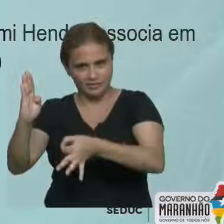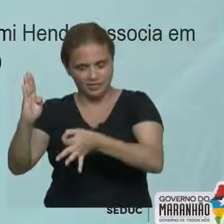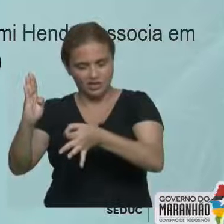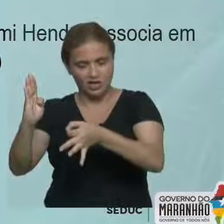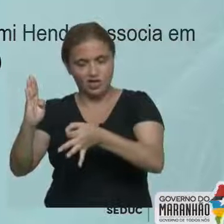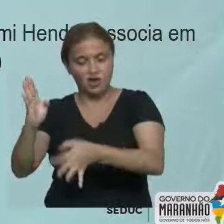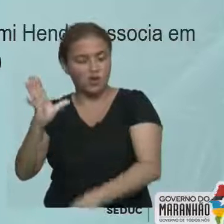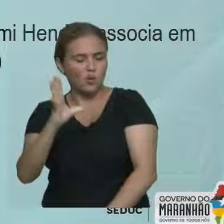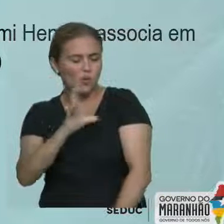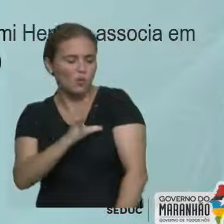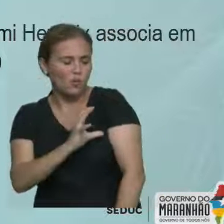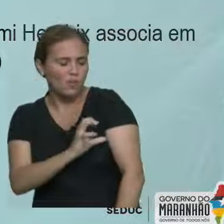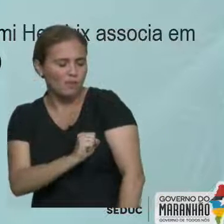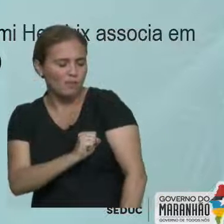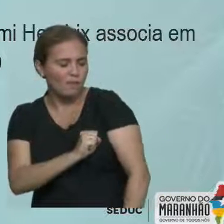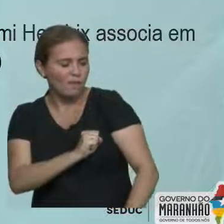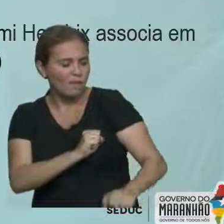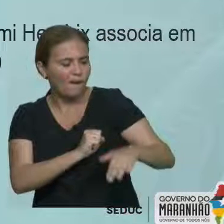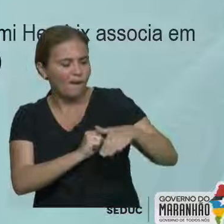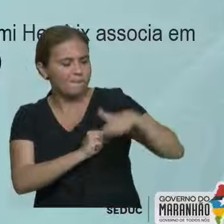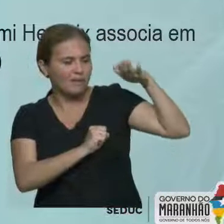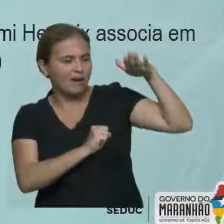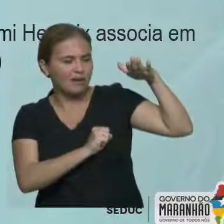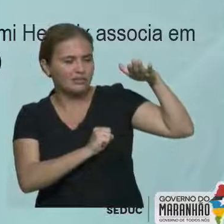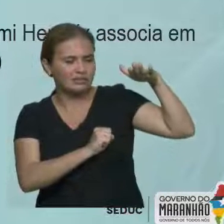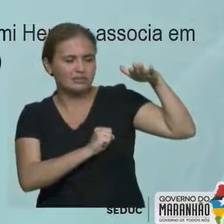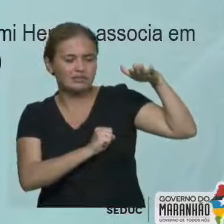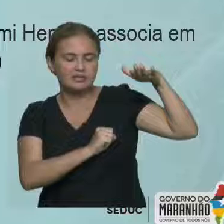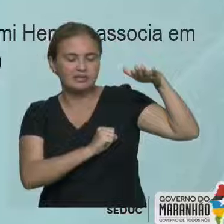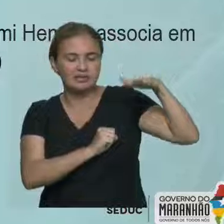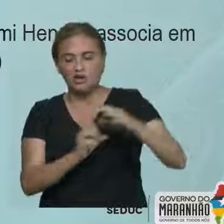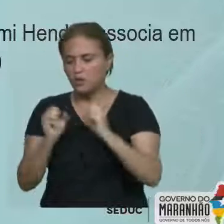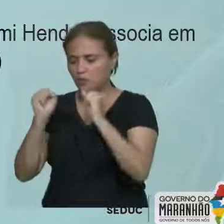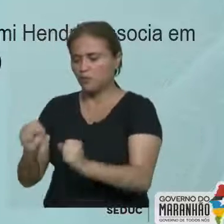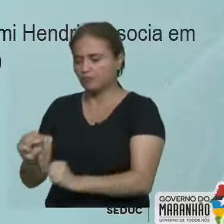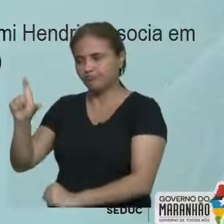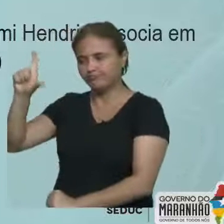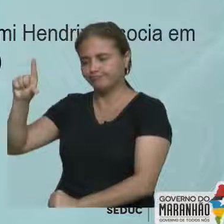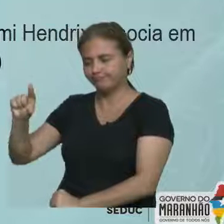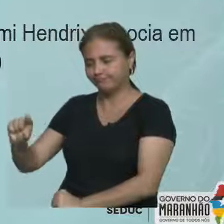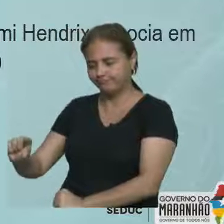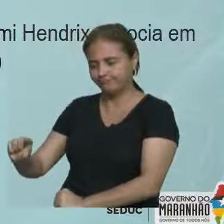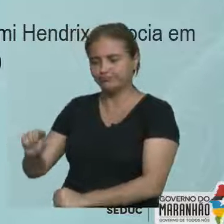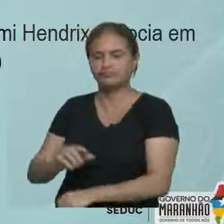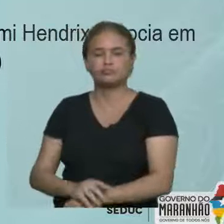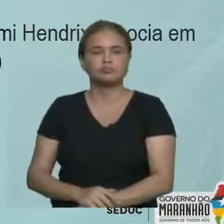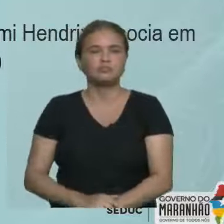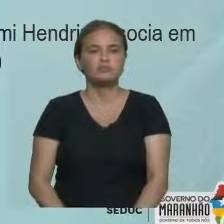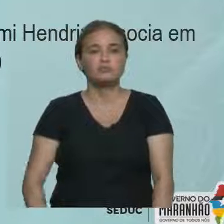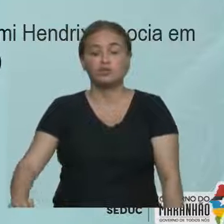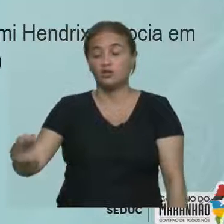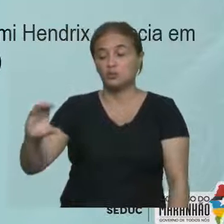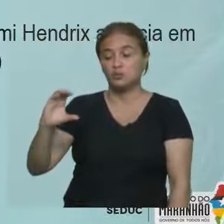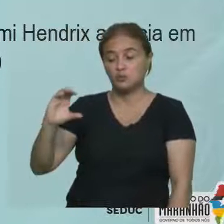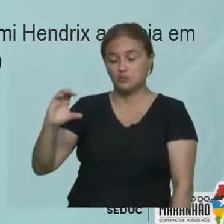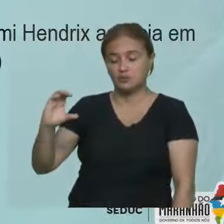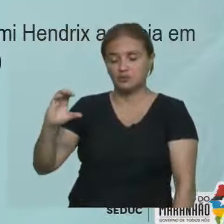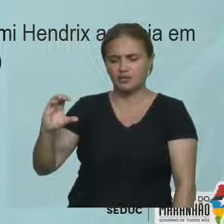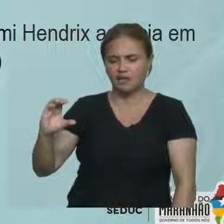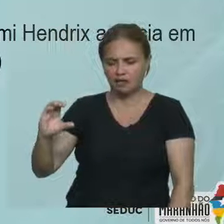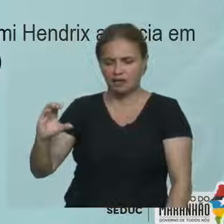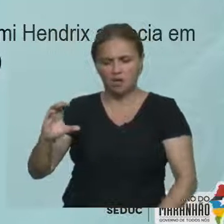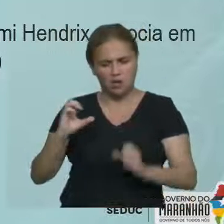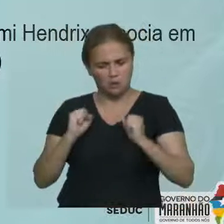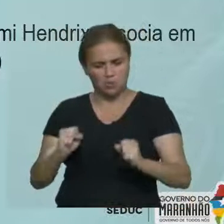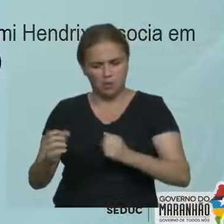pelo poder deve ser menor do que o poder do amor, justamente, tá? É essa a opção. A, C, o poder deve ser compartilhado entre